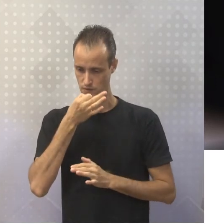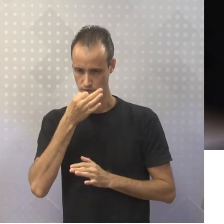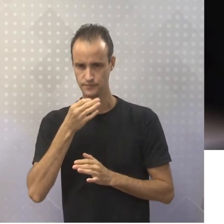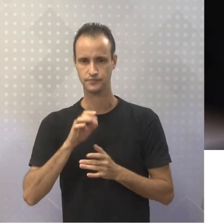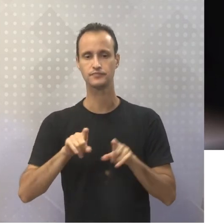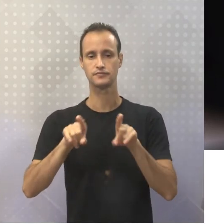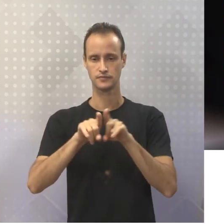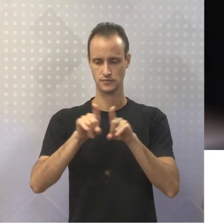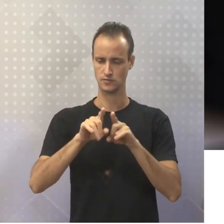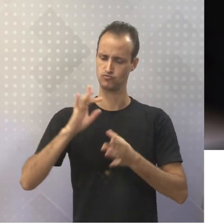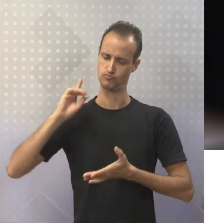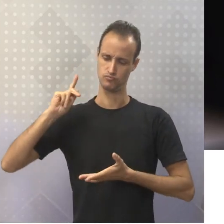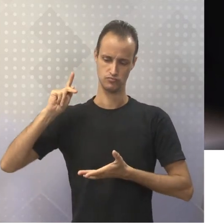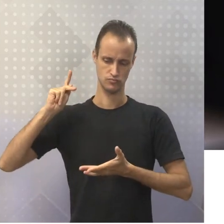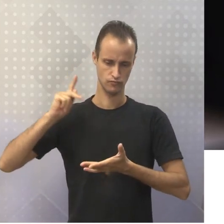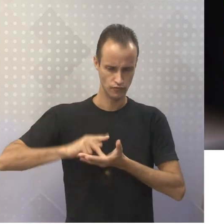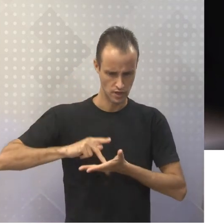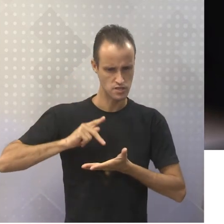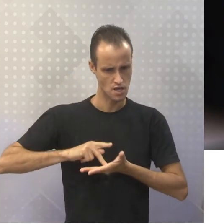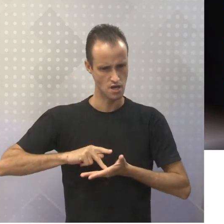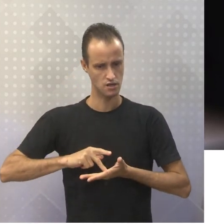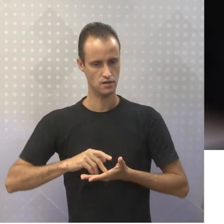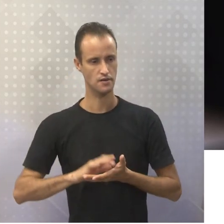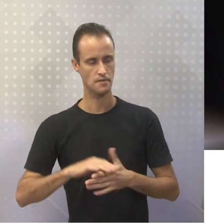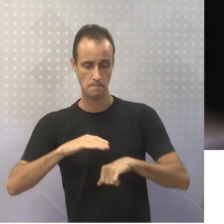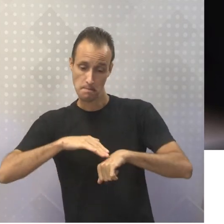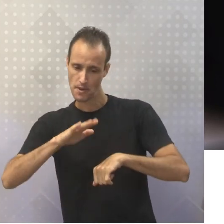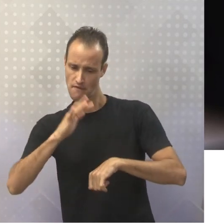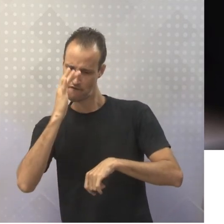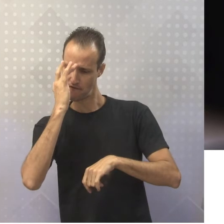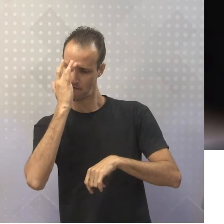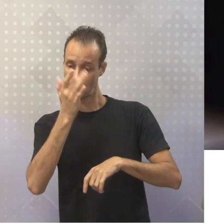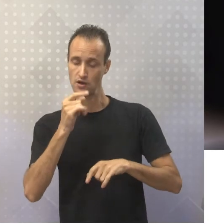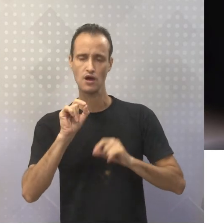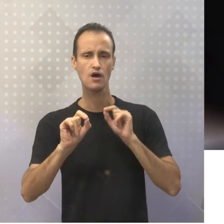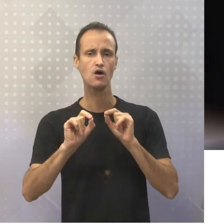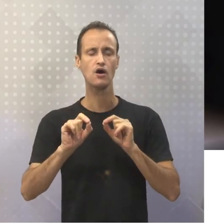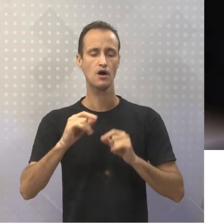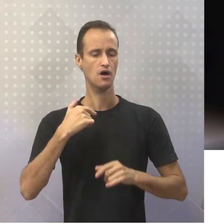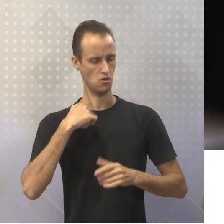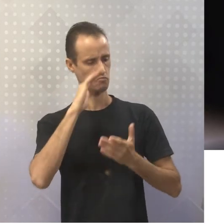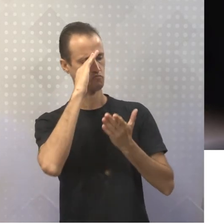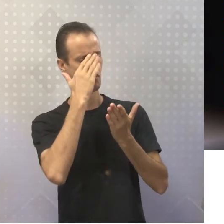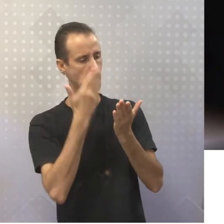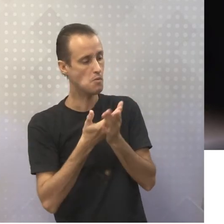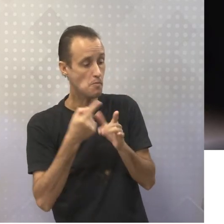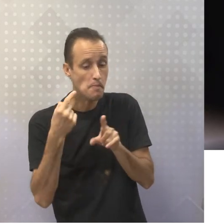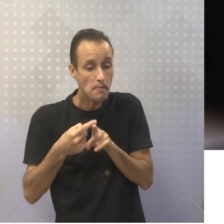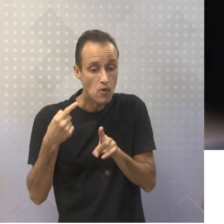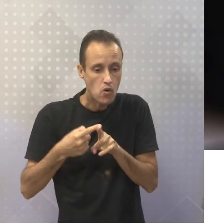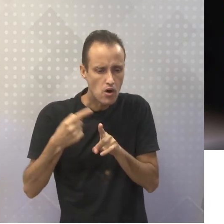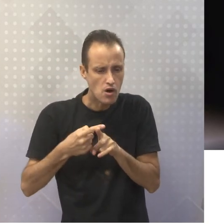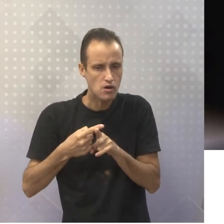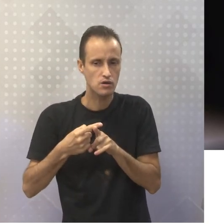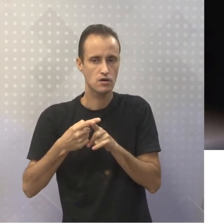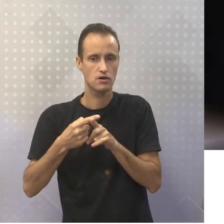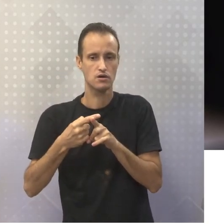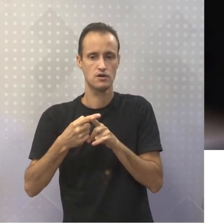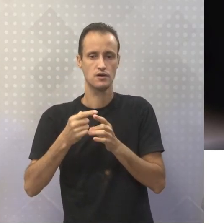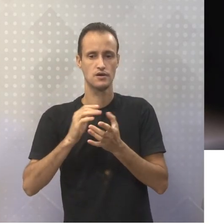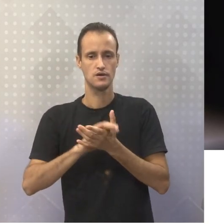da credibilidade, ou seja, vai ser mais fácil para mim acreditar naquilo, porque eu estou